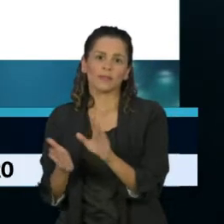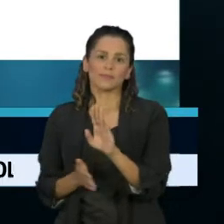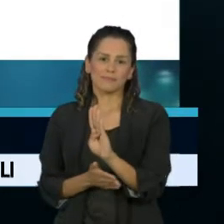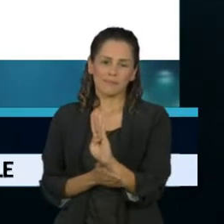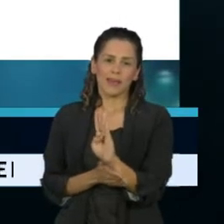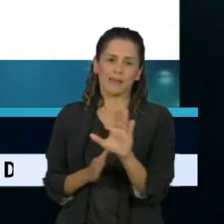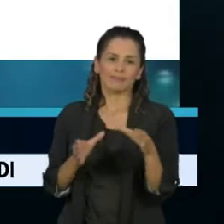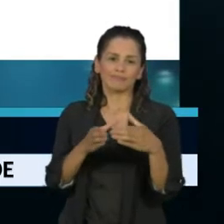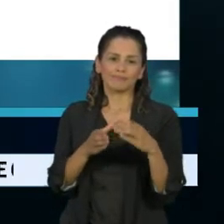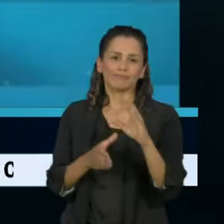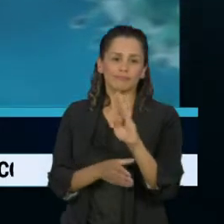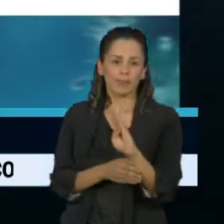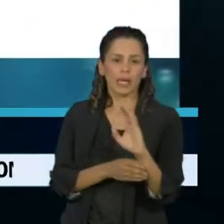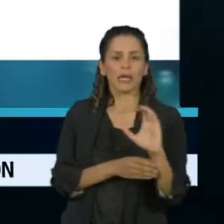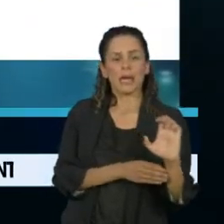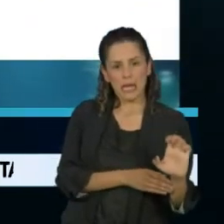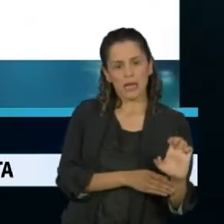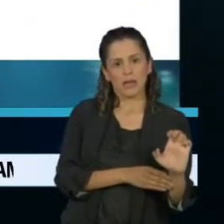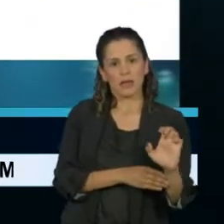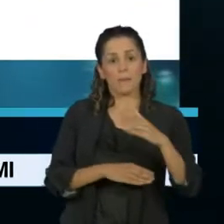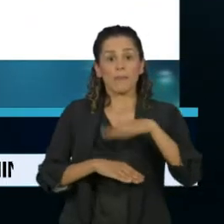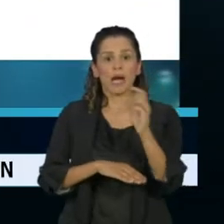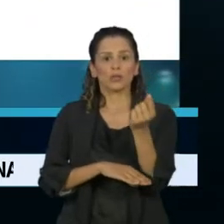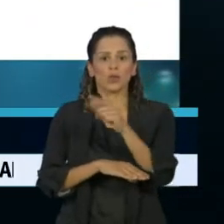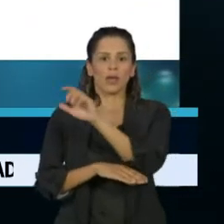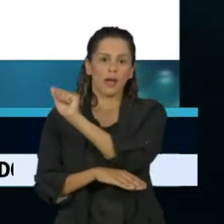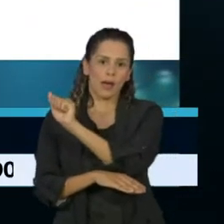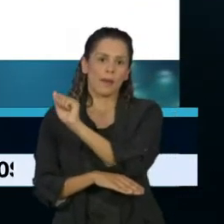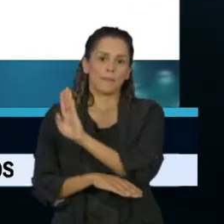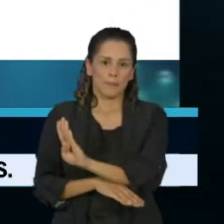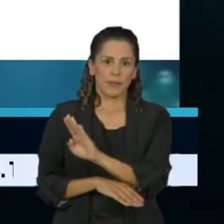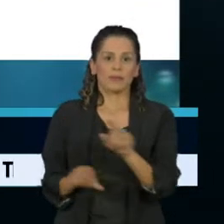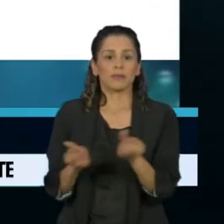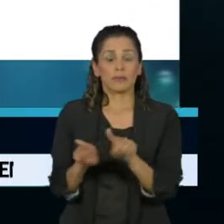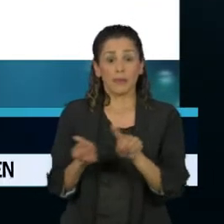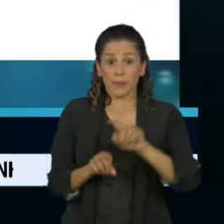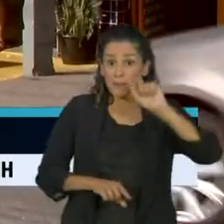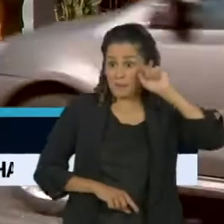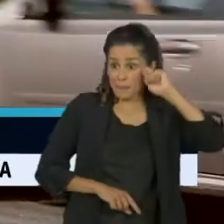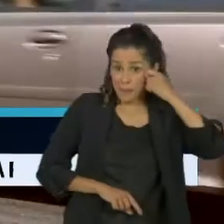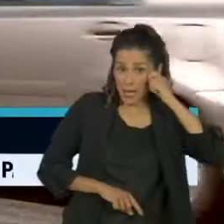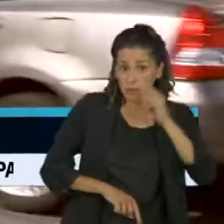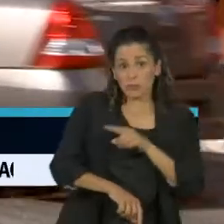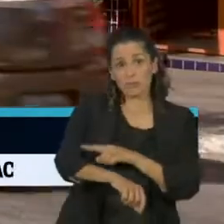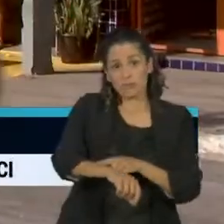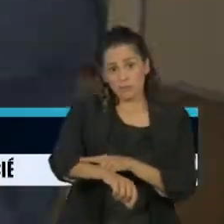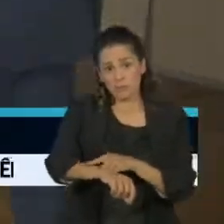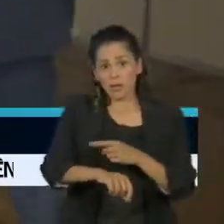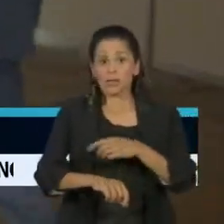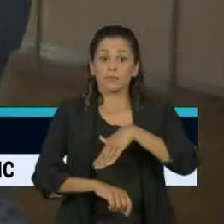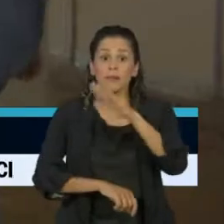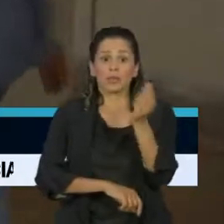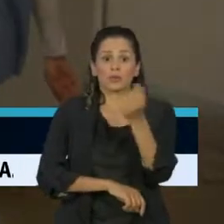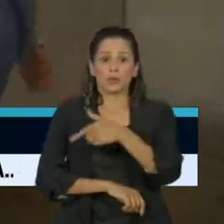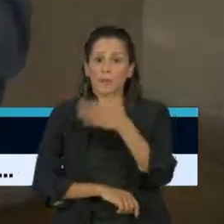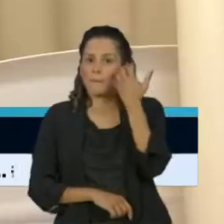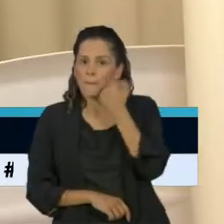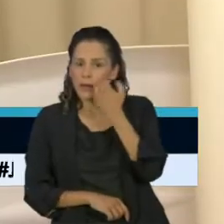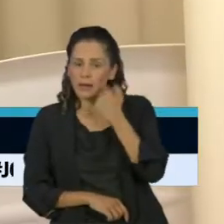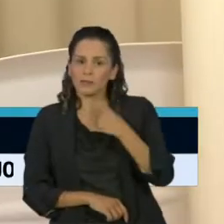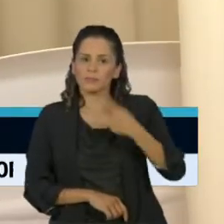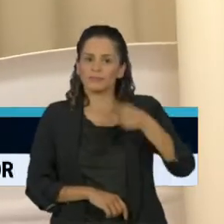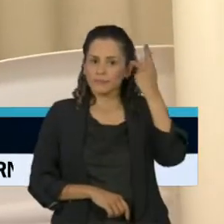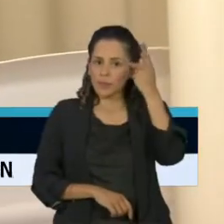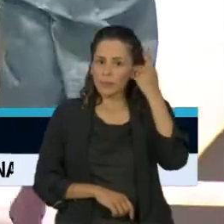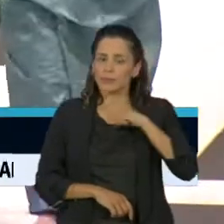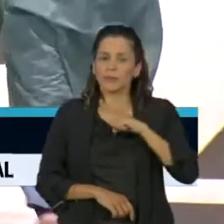do que às classes A e B. Atinge também mais pretos e pardos do que brancos. A cidade de São Paulo tem mais de 1 milhão e